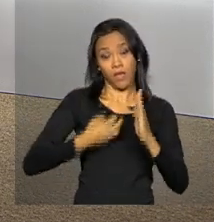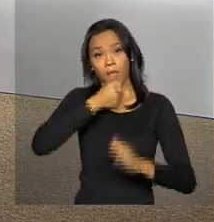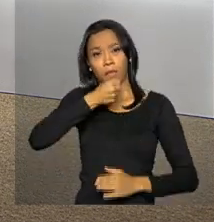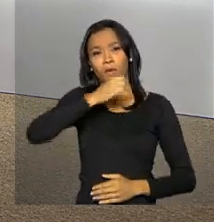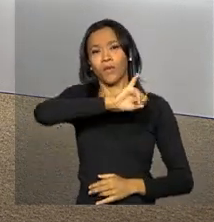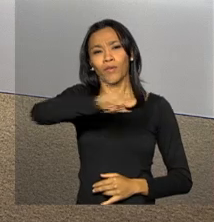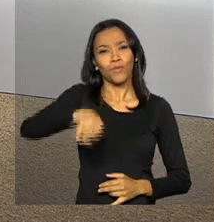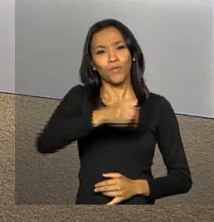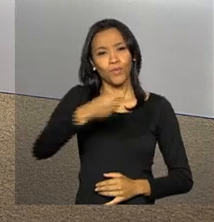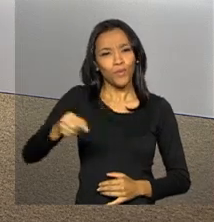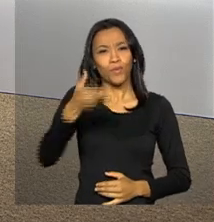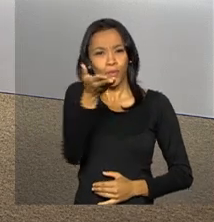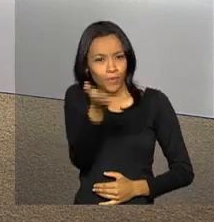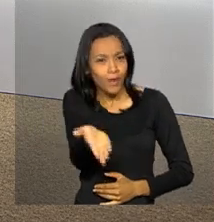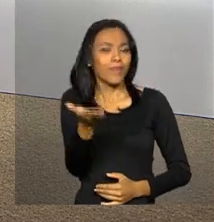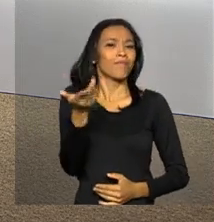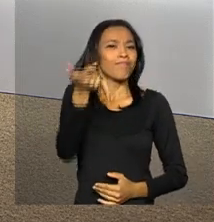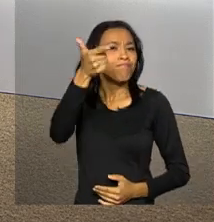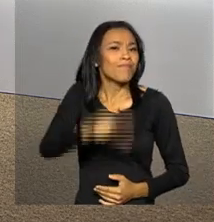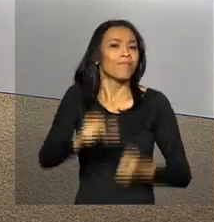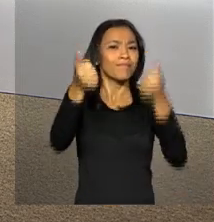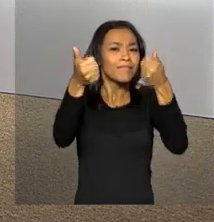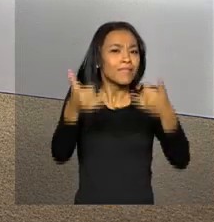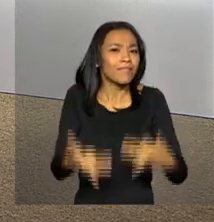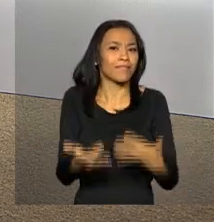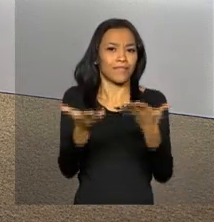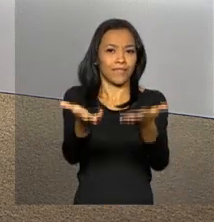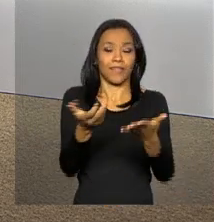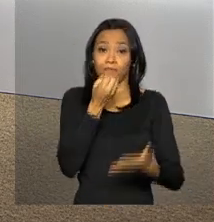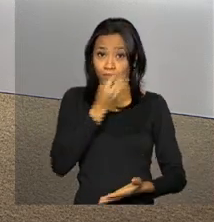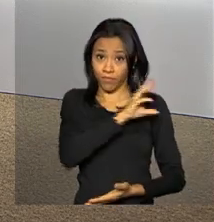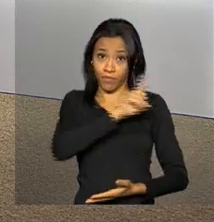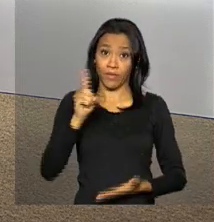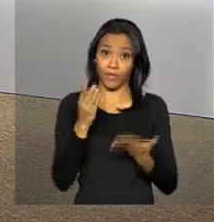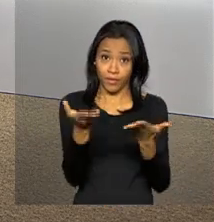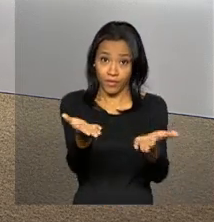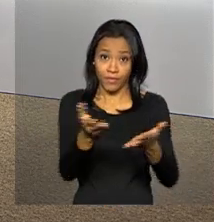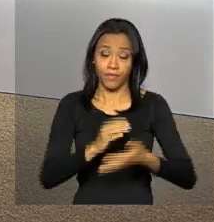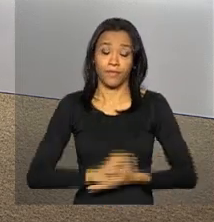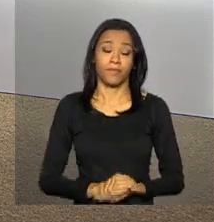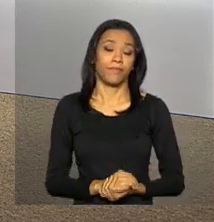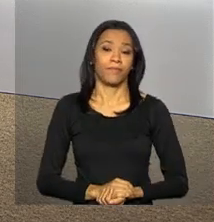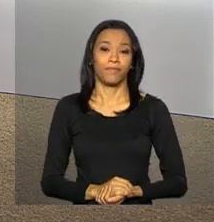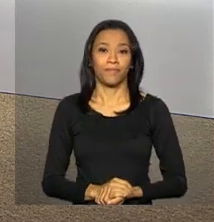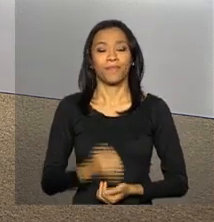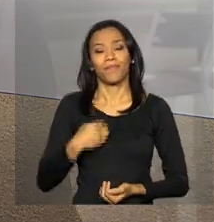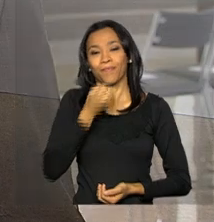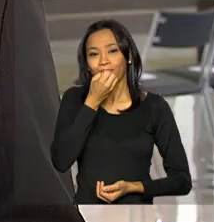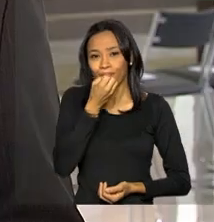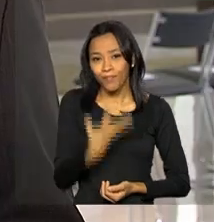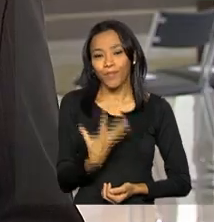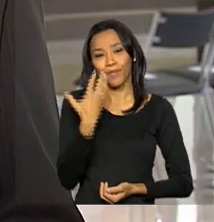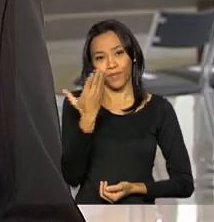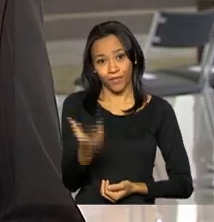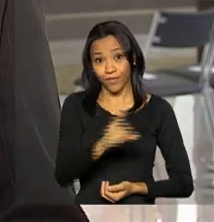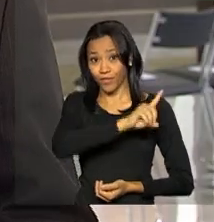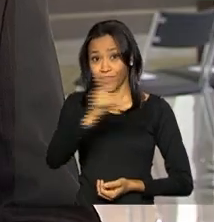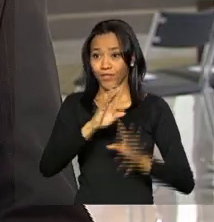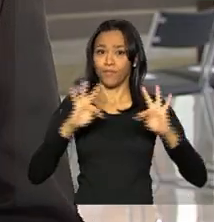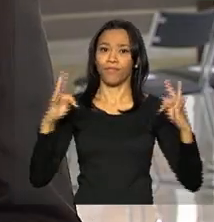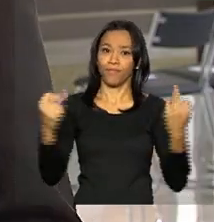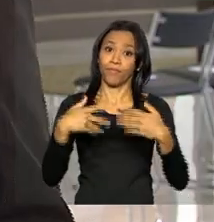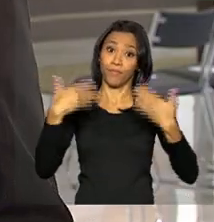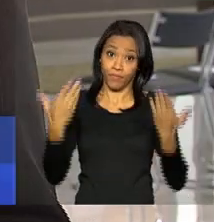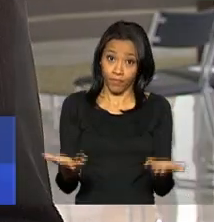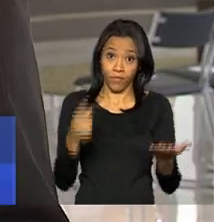Palácio do Planalto e ao vivo traz as informações. Bom dia, João Pedro. Bom dia, Daniela, a você e a todos. Bom,